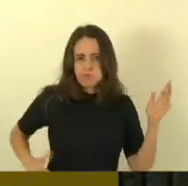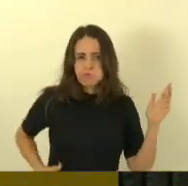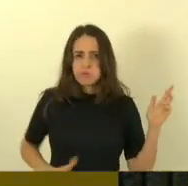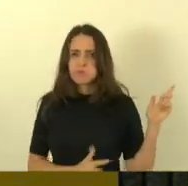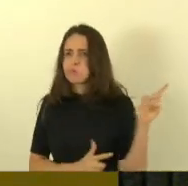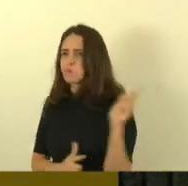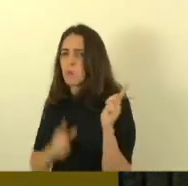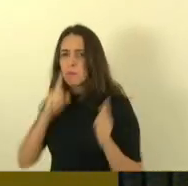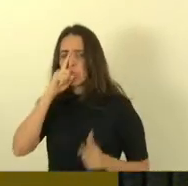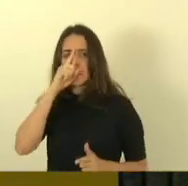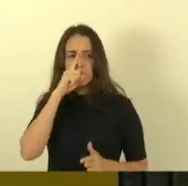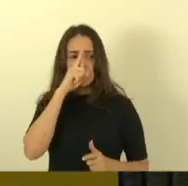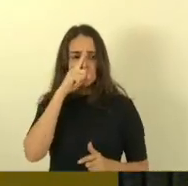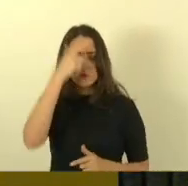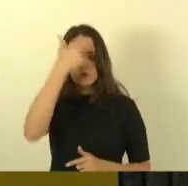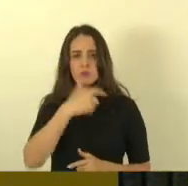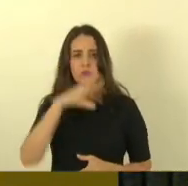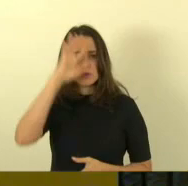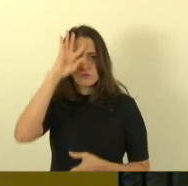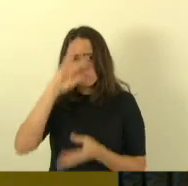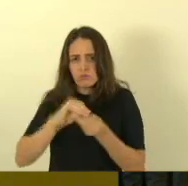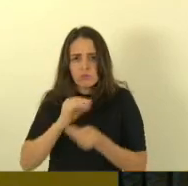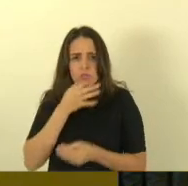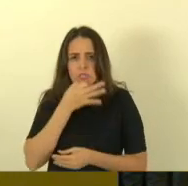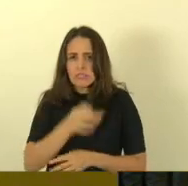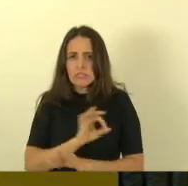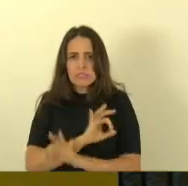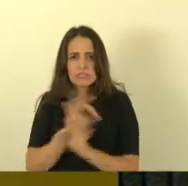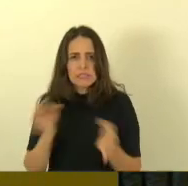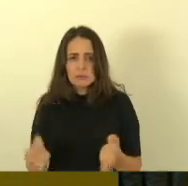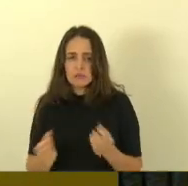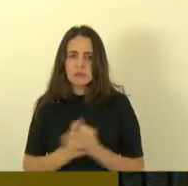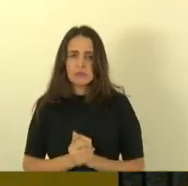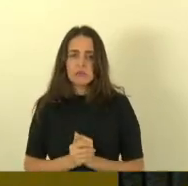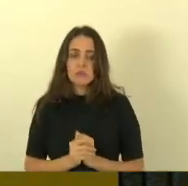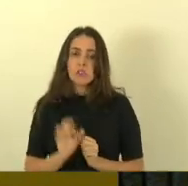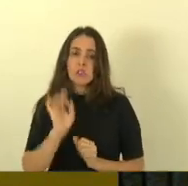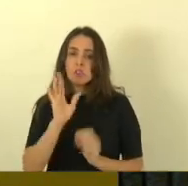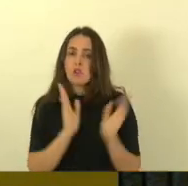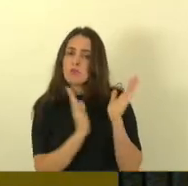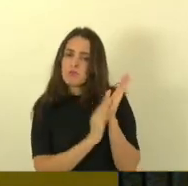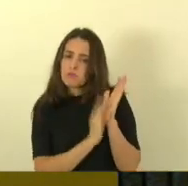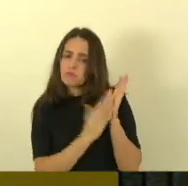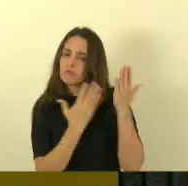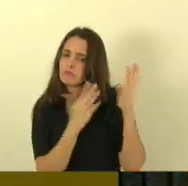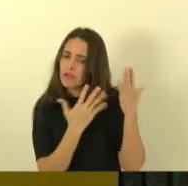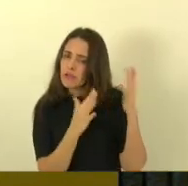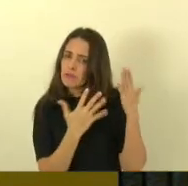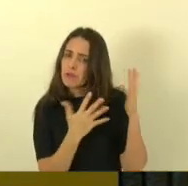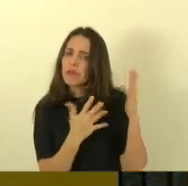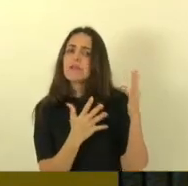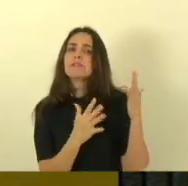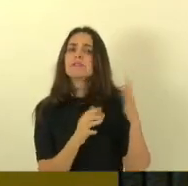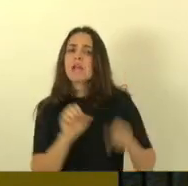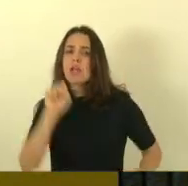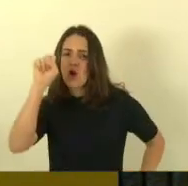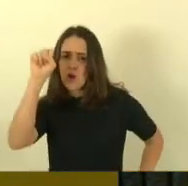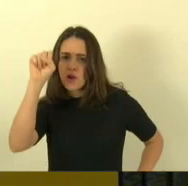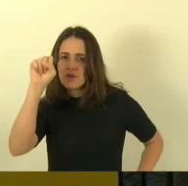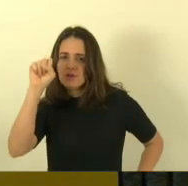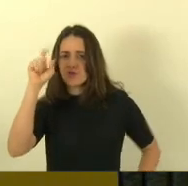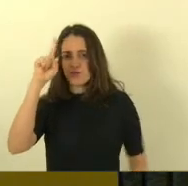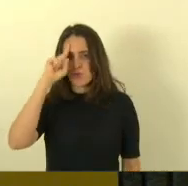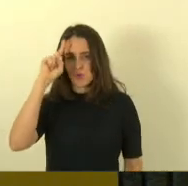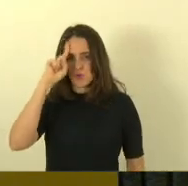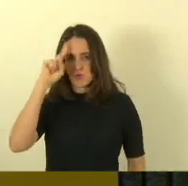então a minha fala é muito simples no sentido de aqui homenagear os nossos heróis do dia a dia que andam aí